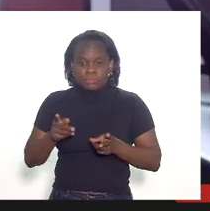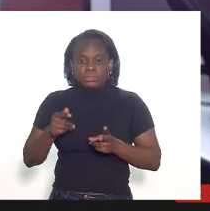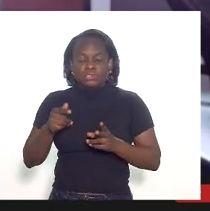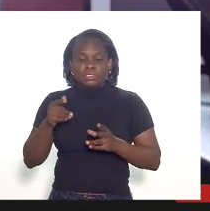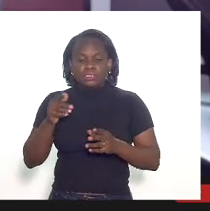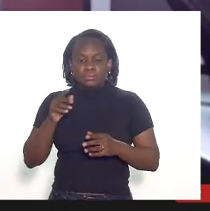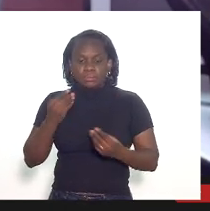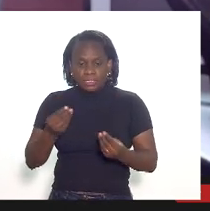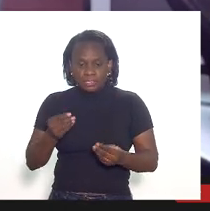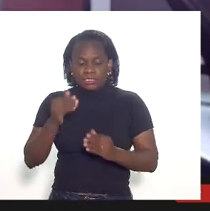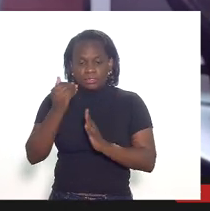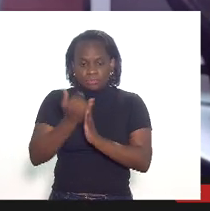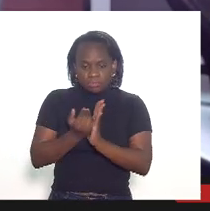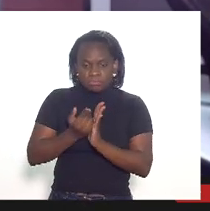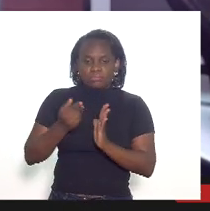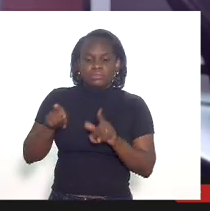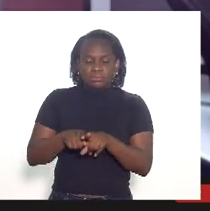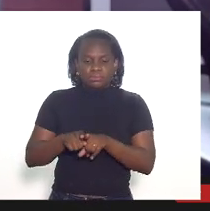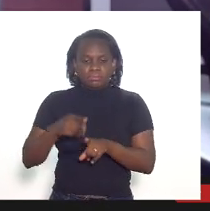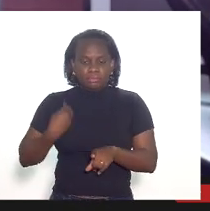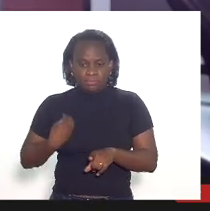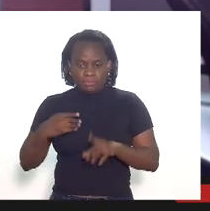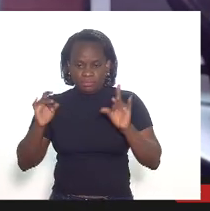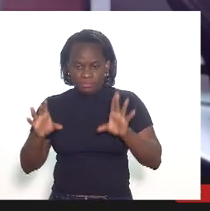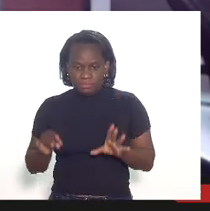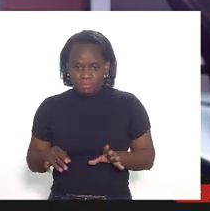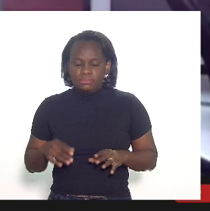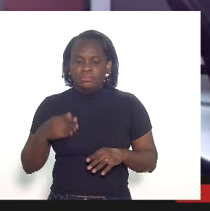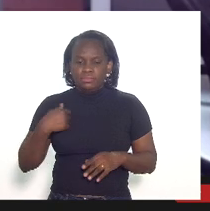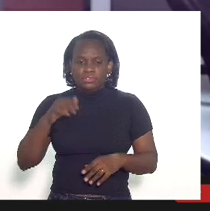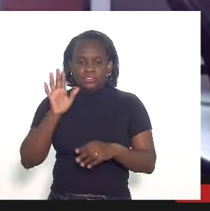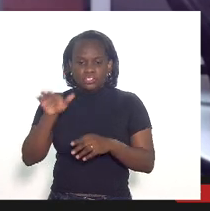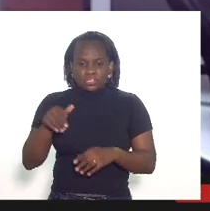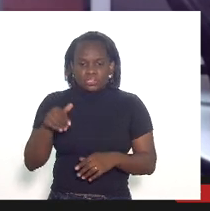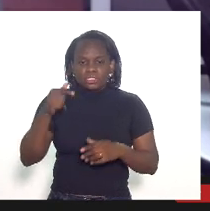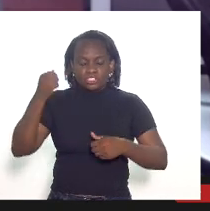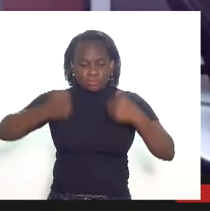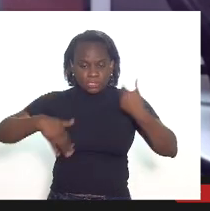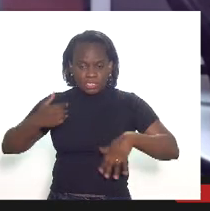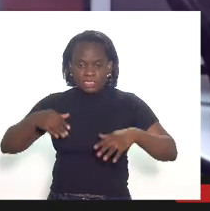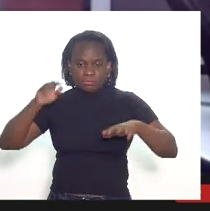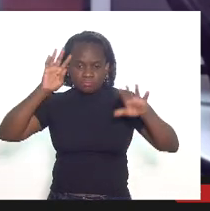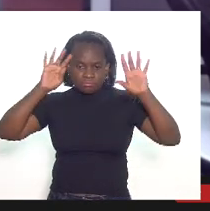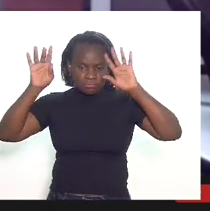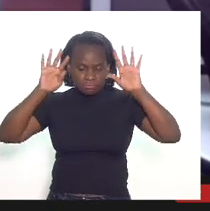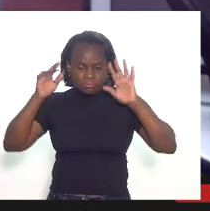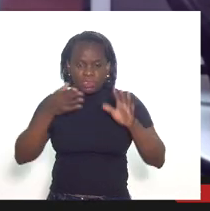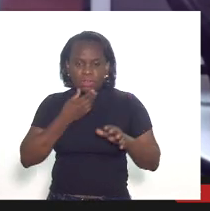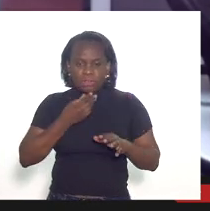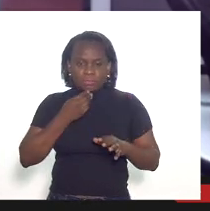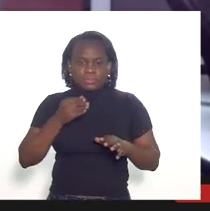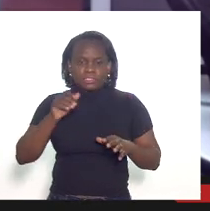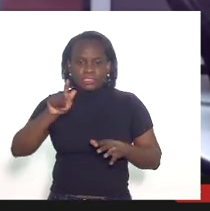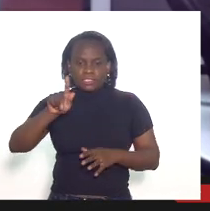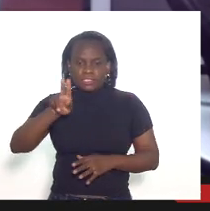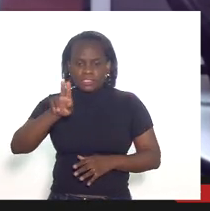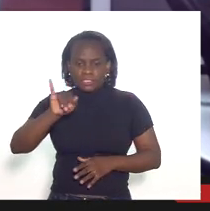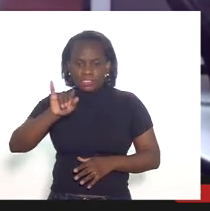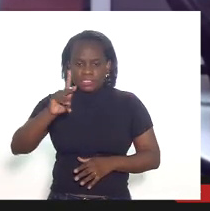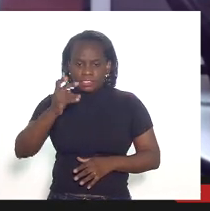deduções de participações especiais e é que eu chamo para esse raciocínio aqui que é raciocínio que foi do do auditor do Guilherme